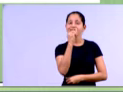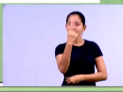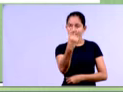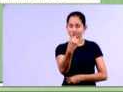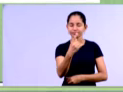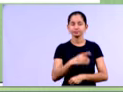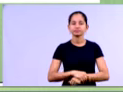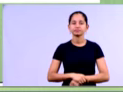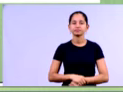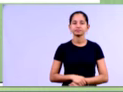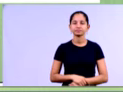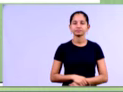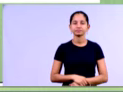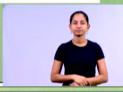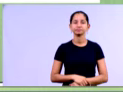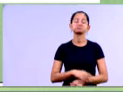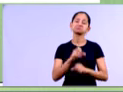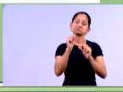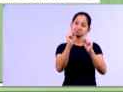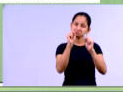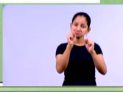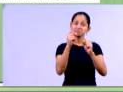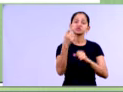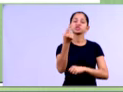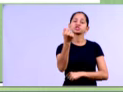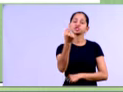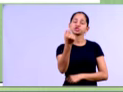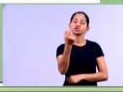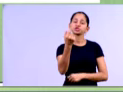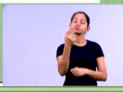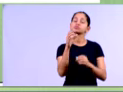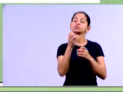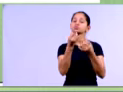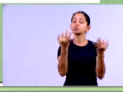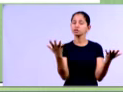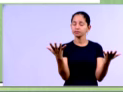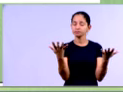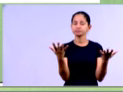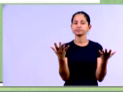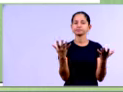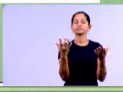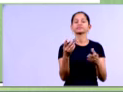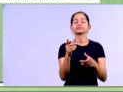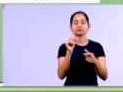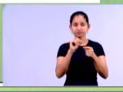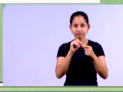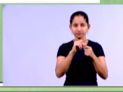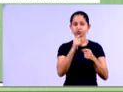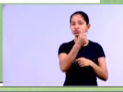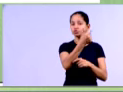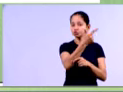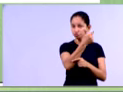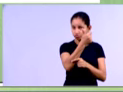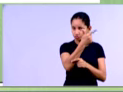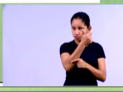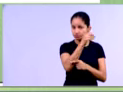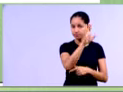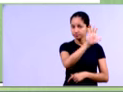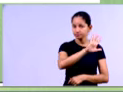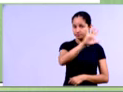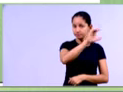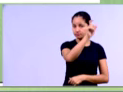A conta, é, aplicações financeiras. Então, veja que aplicações financeiras, em 2012, ela